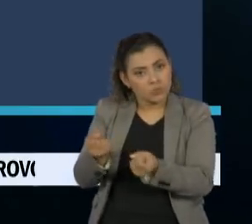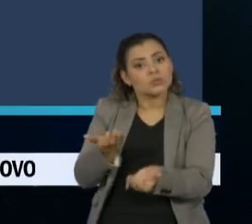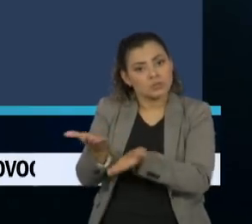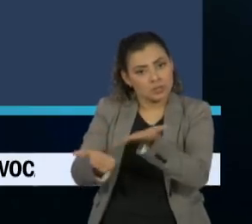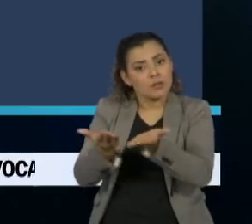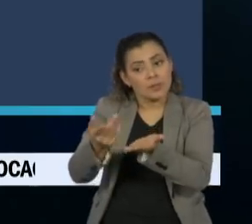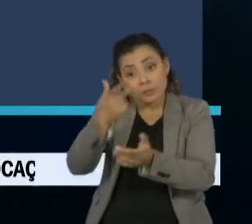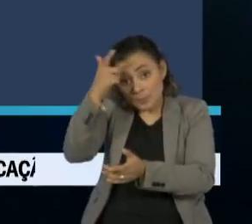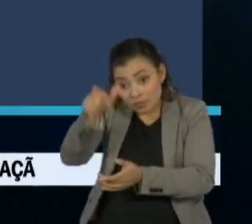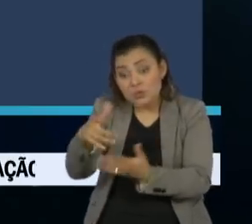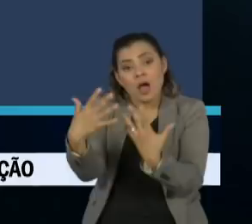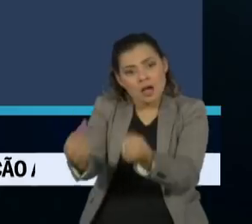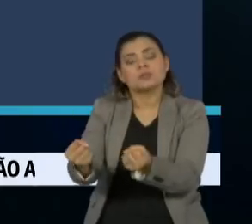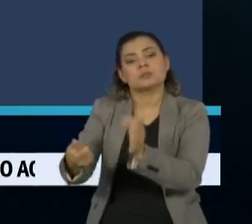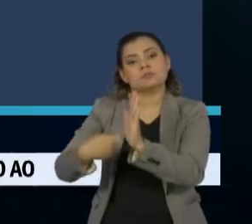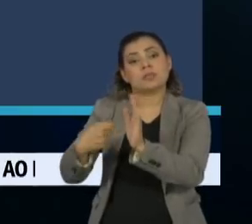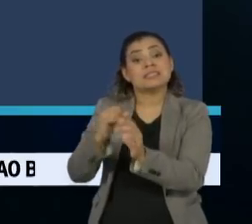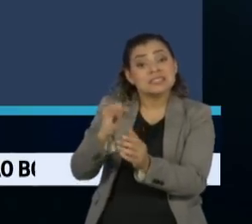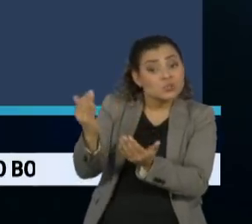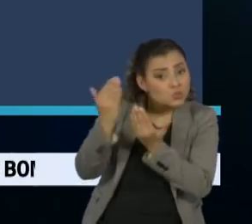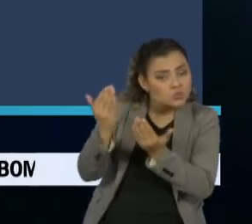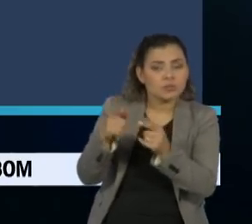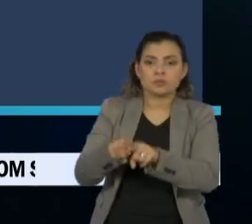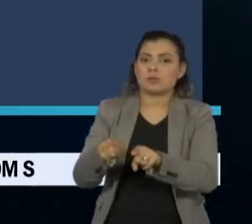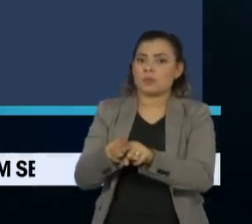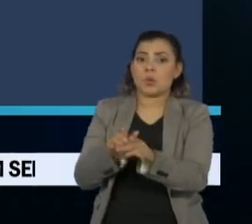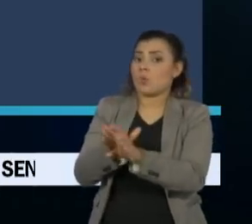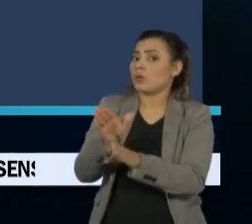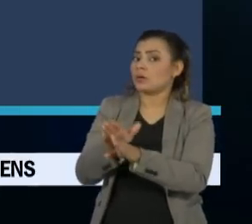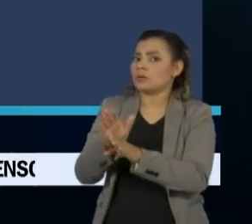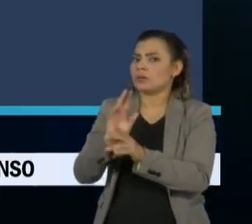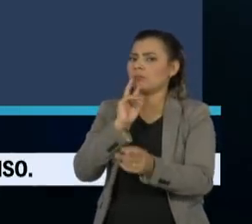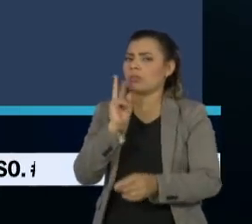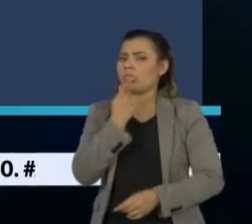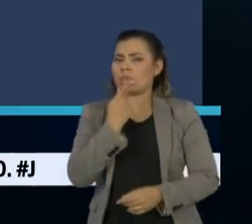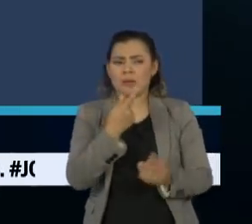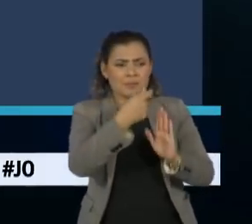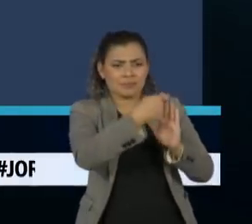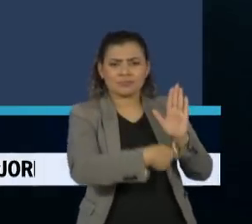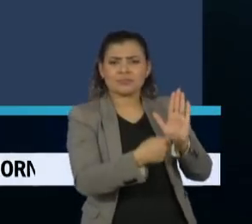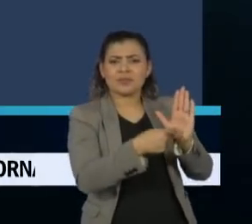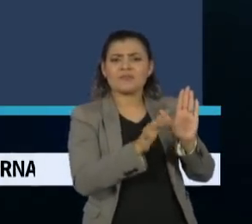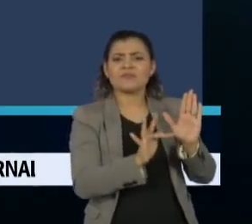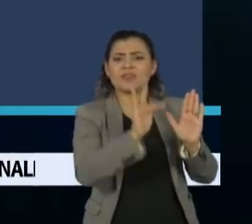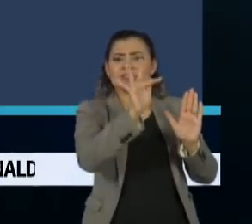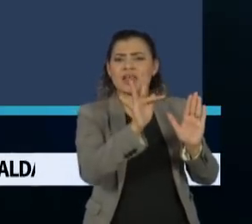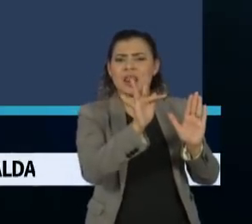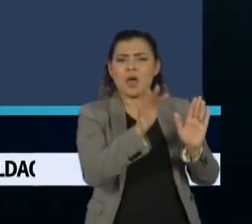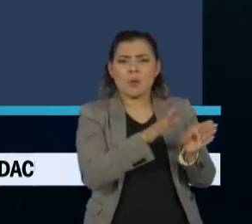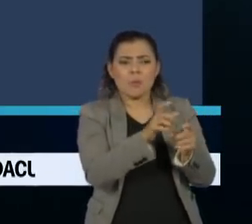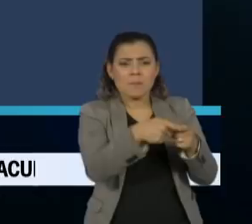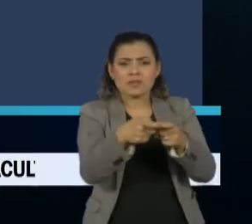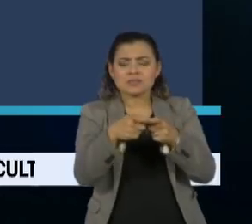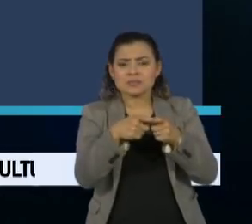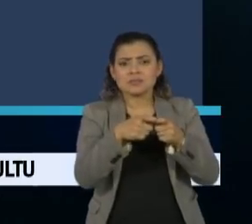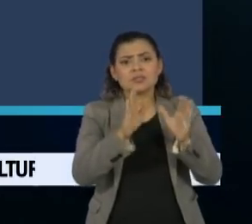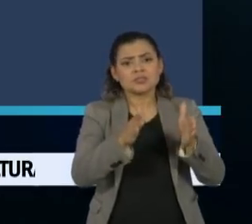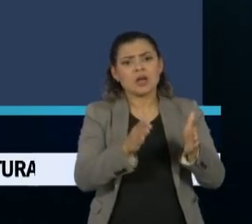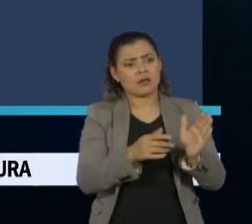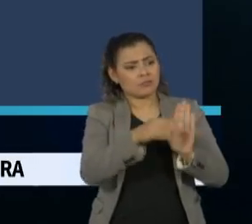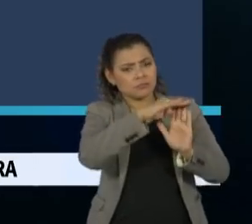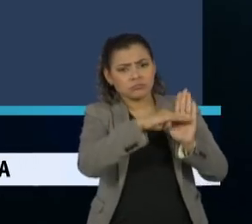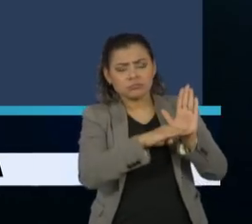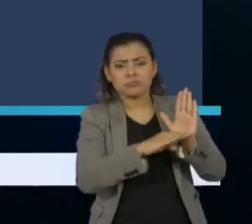ou seja, mesmo em casos suspeitos. A recomendação contraria o parecer do Conselho Federal de Medicina citado pelo Ministério.